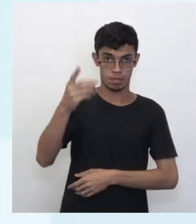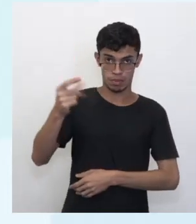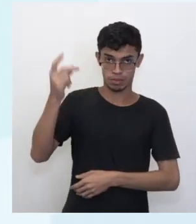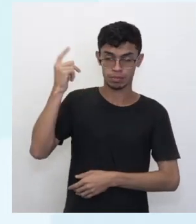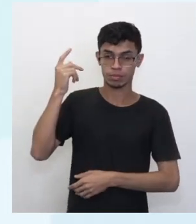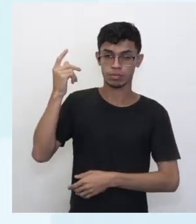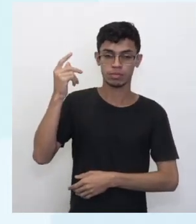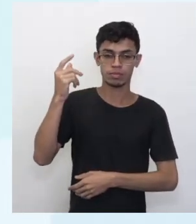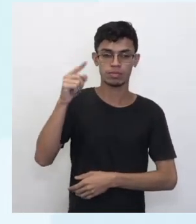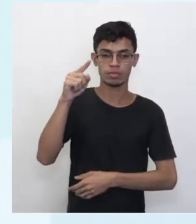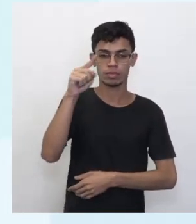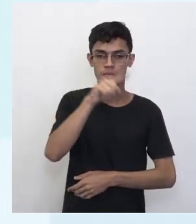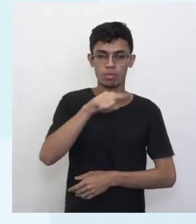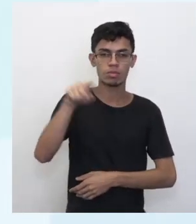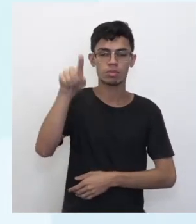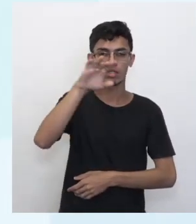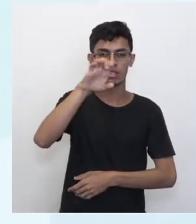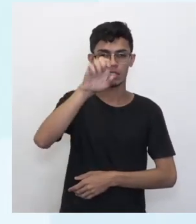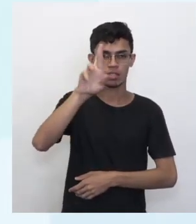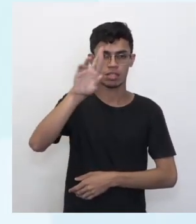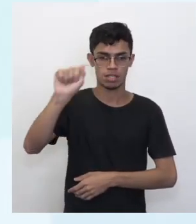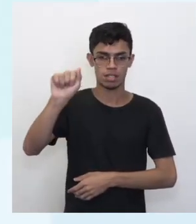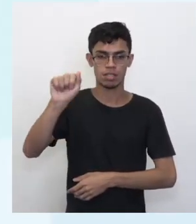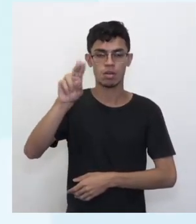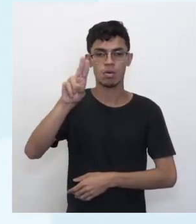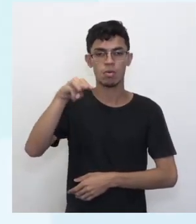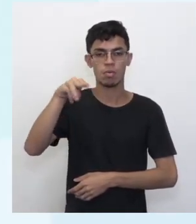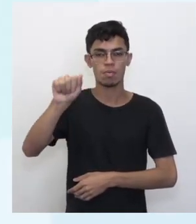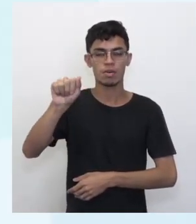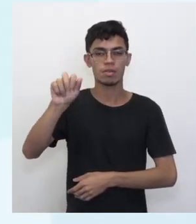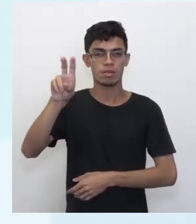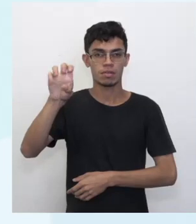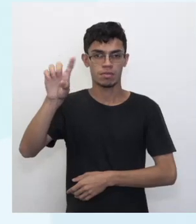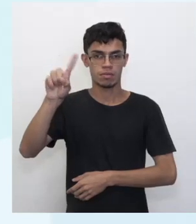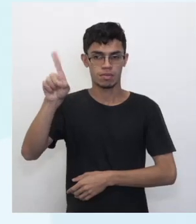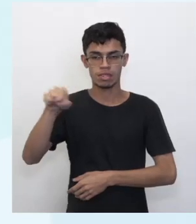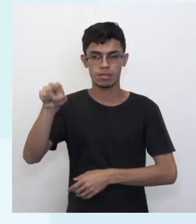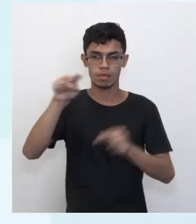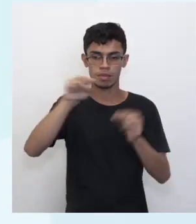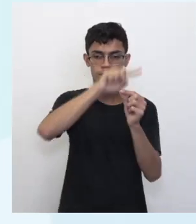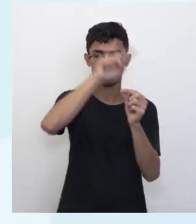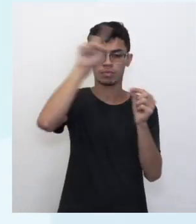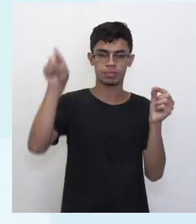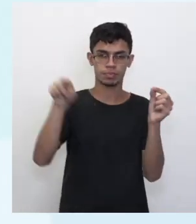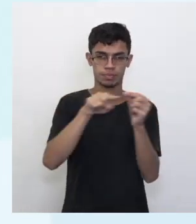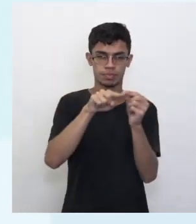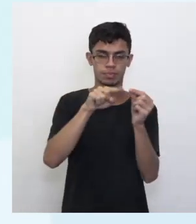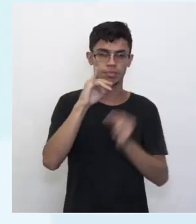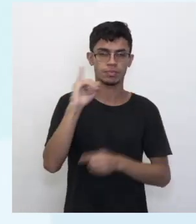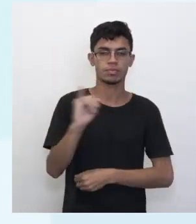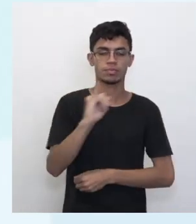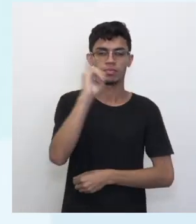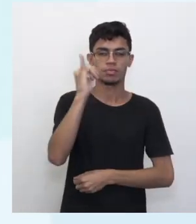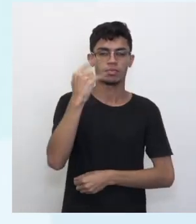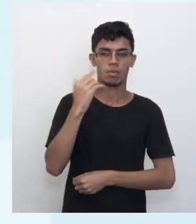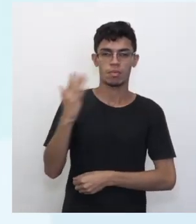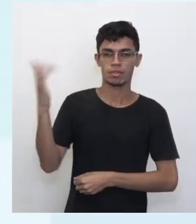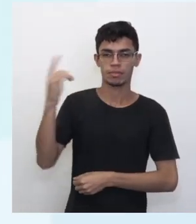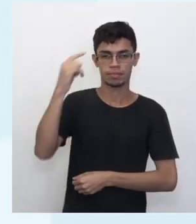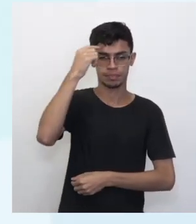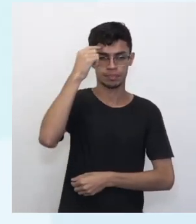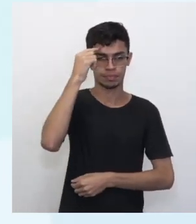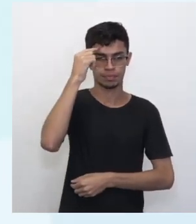circulá-lo aqui, porque esse era uma vez é importantíssimo porque nós estamos falando. Vamos pensar assim,